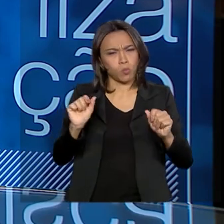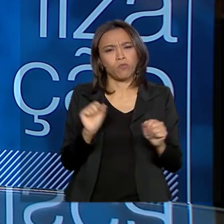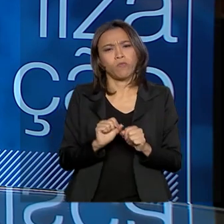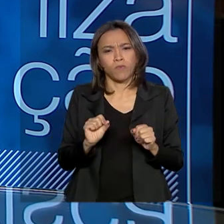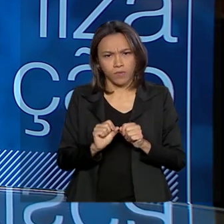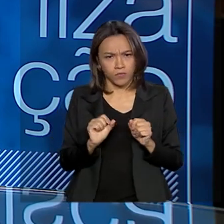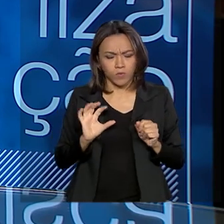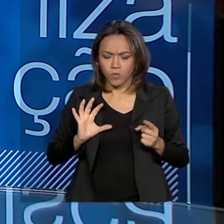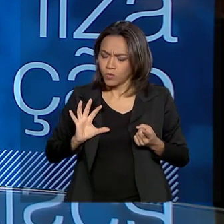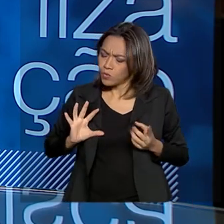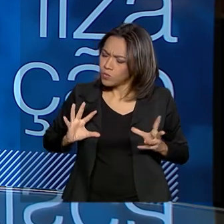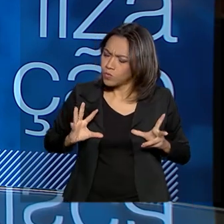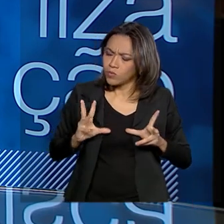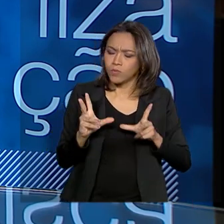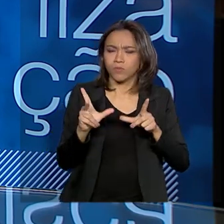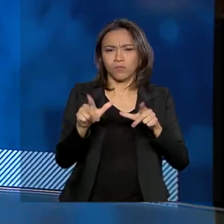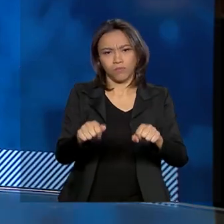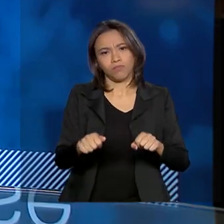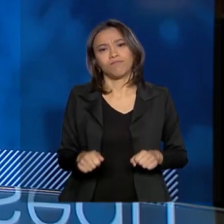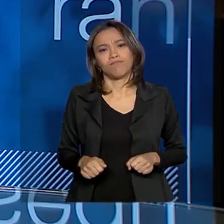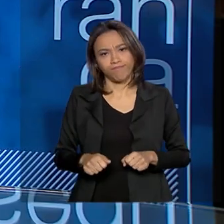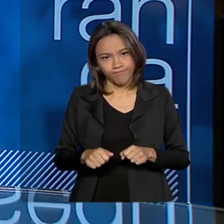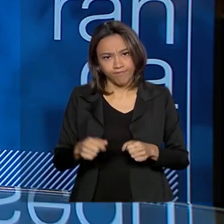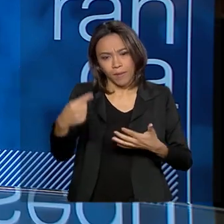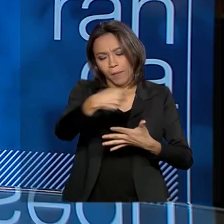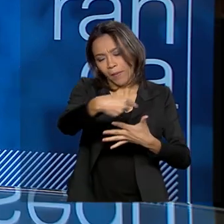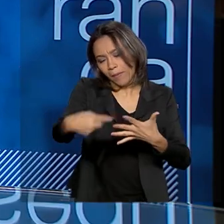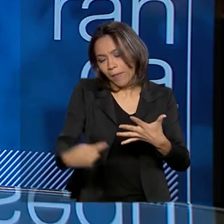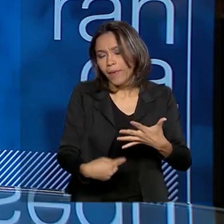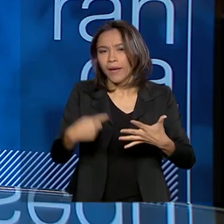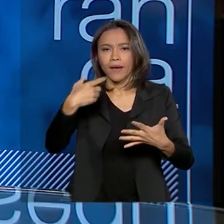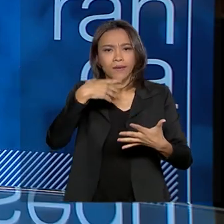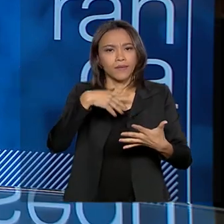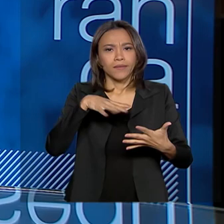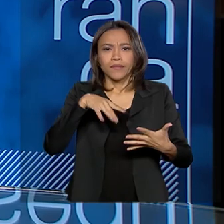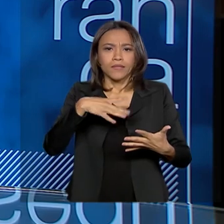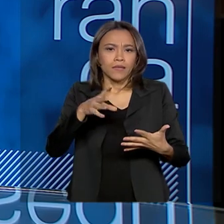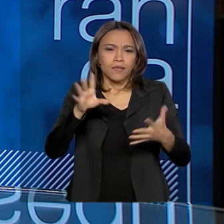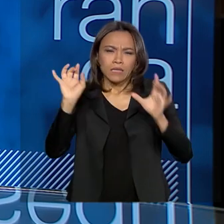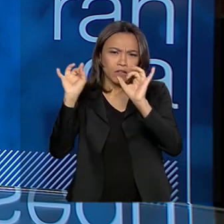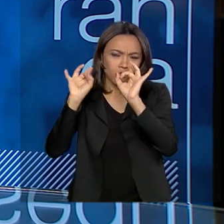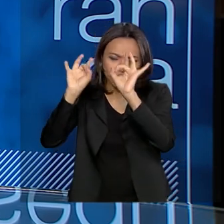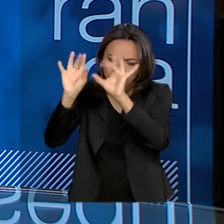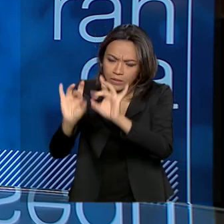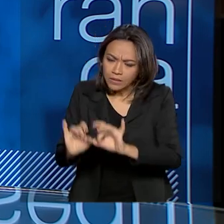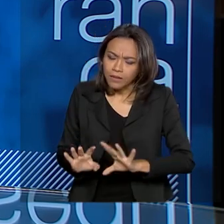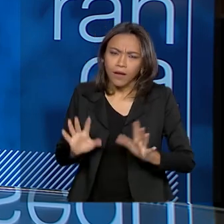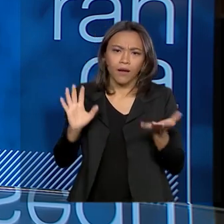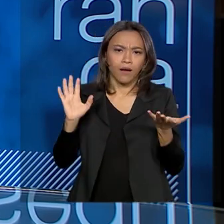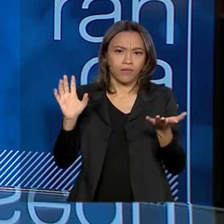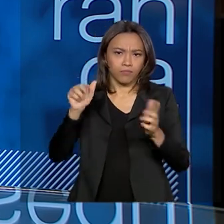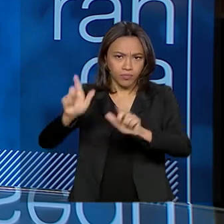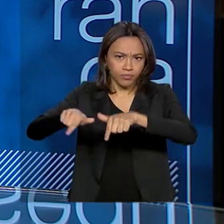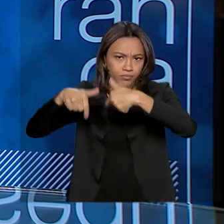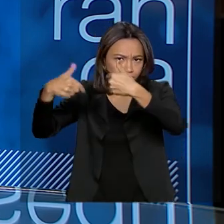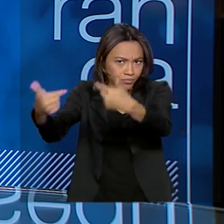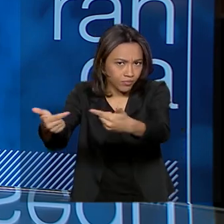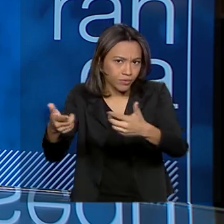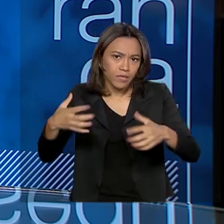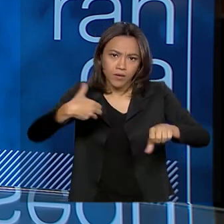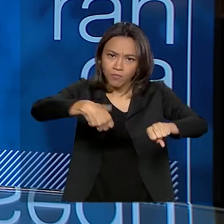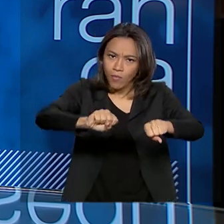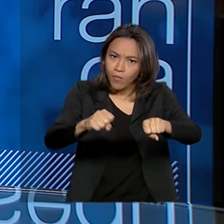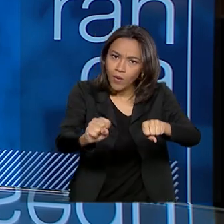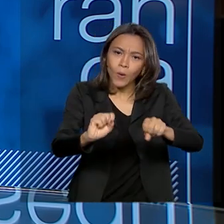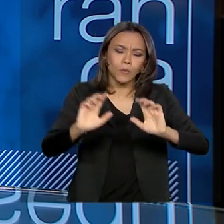As atividades, as ações da atividade fim, as atividades especializadas, vale para o motociclismo, vale